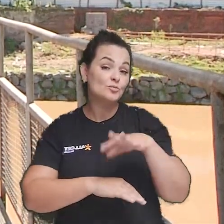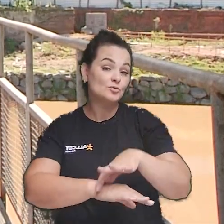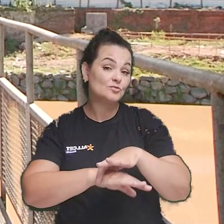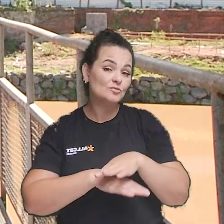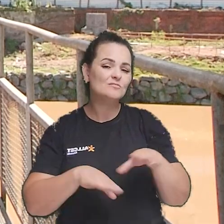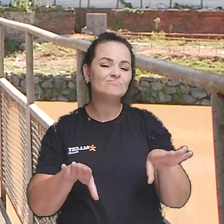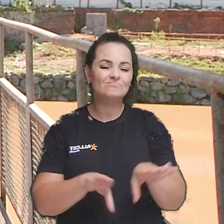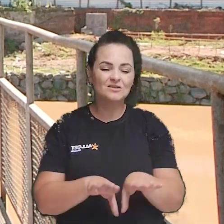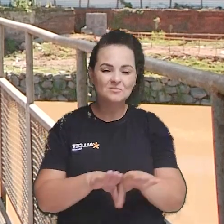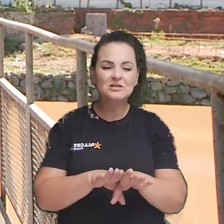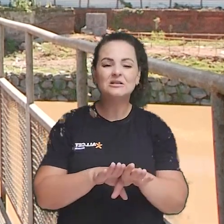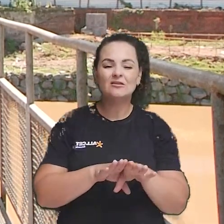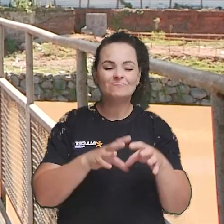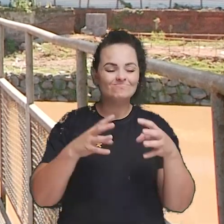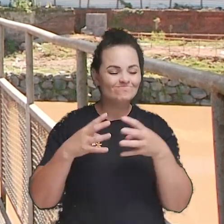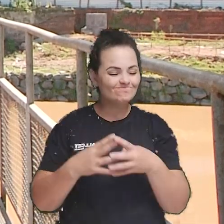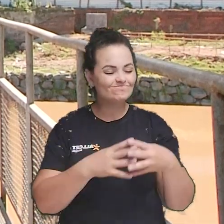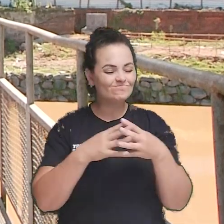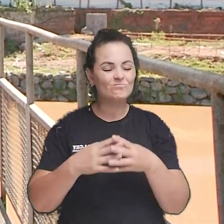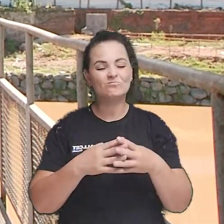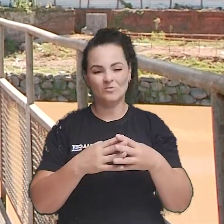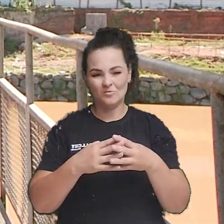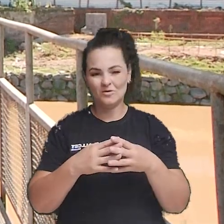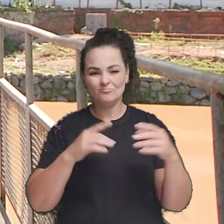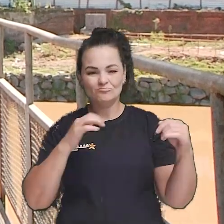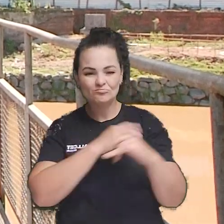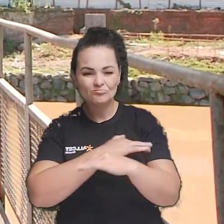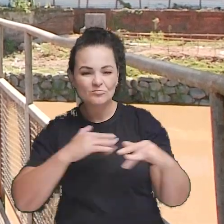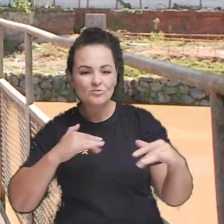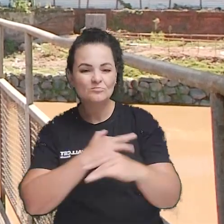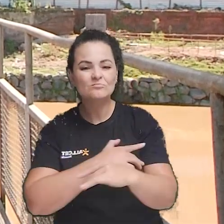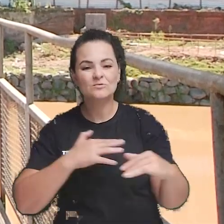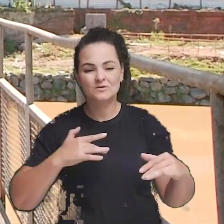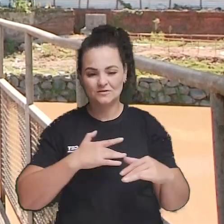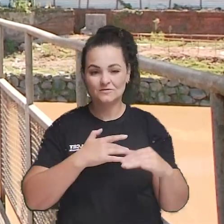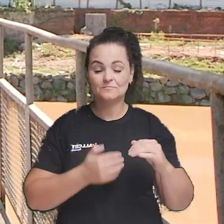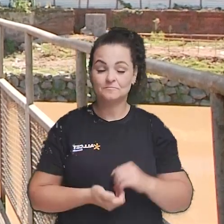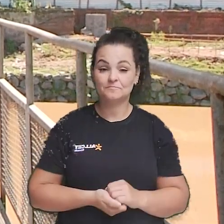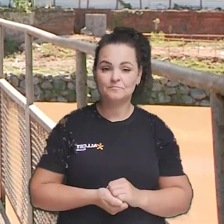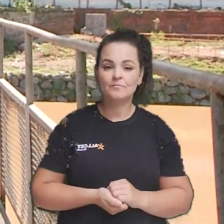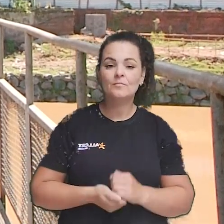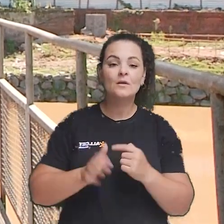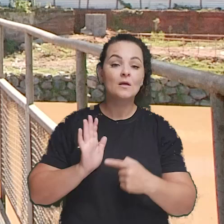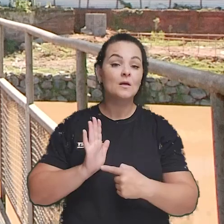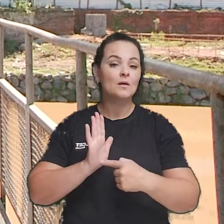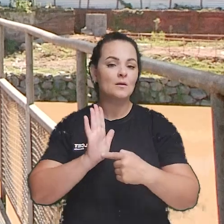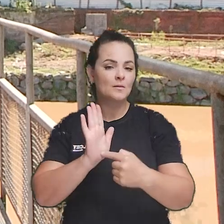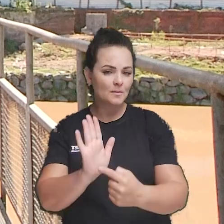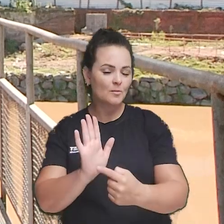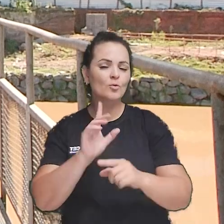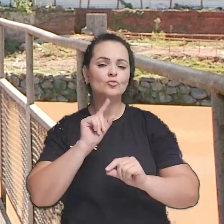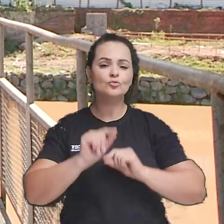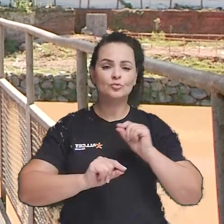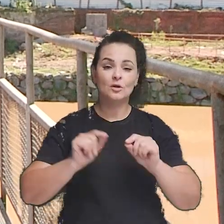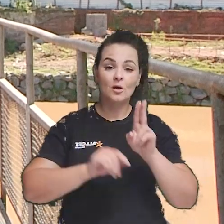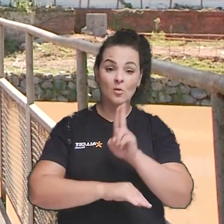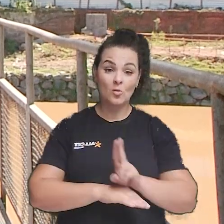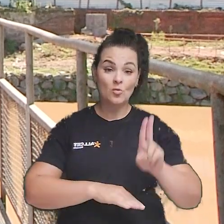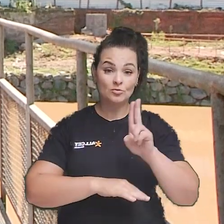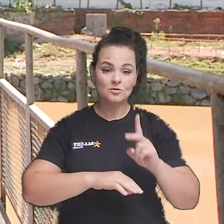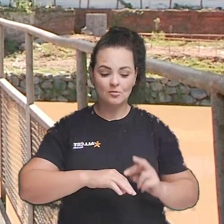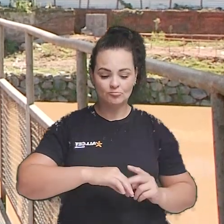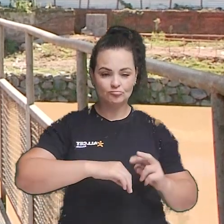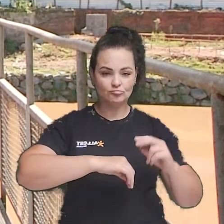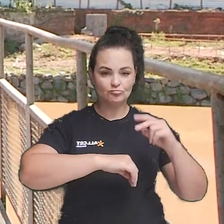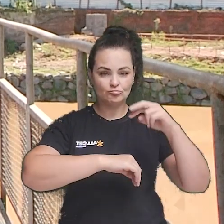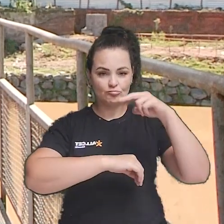destinadas ao cruzamento de pedestres são estreitas, o que também reduz a segurança e dificulta o trânsito de ciclistas